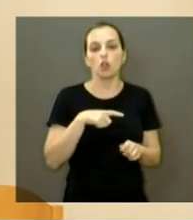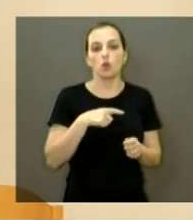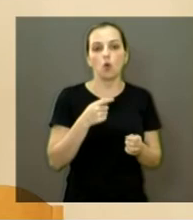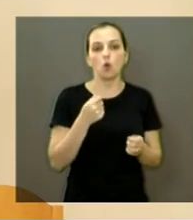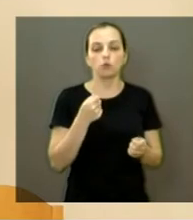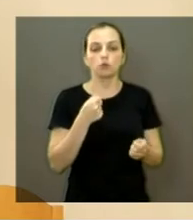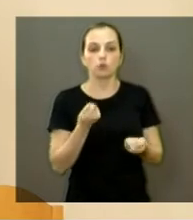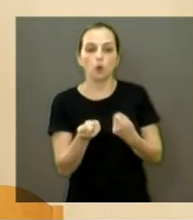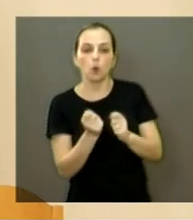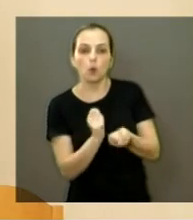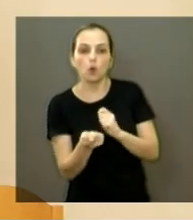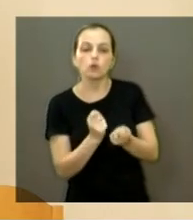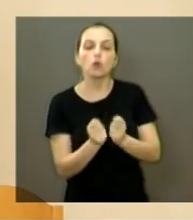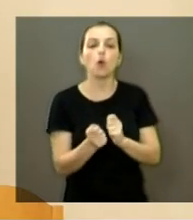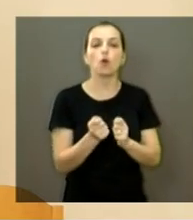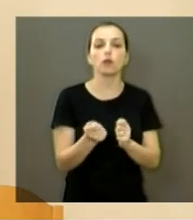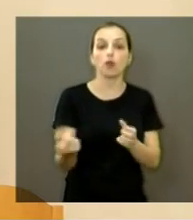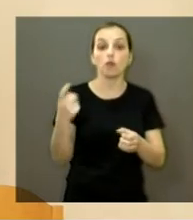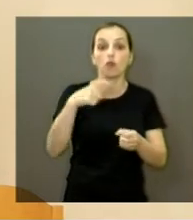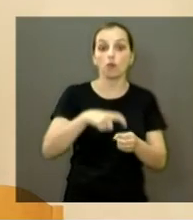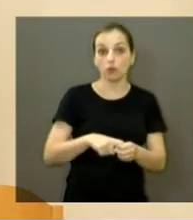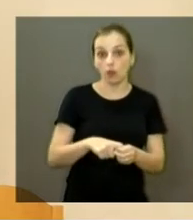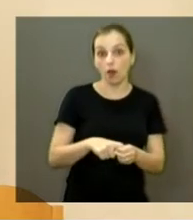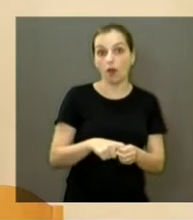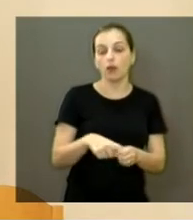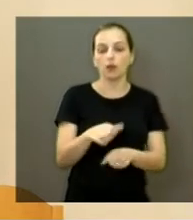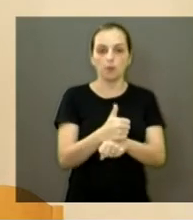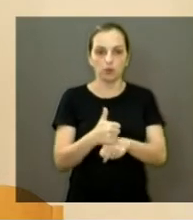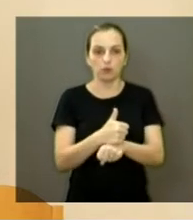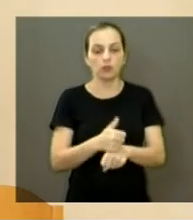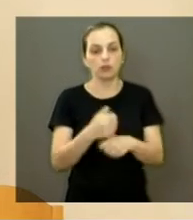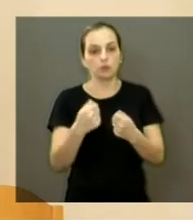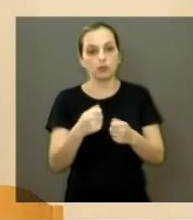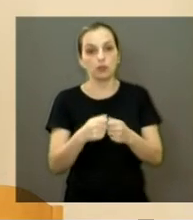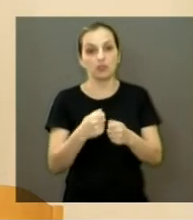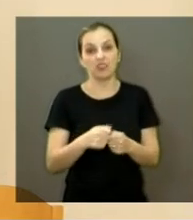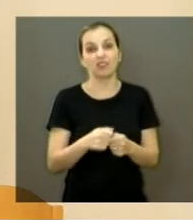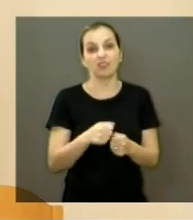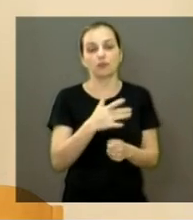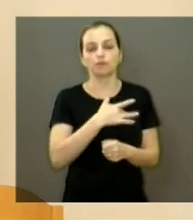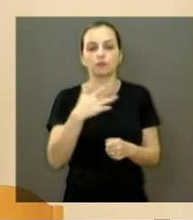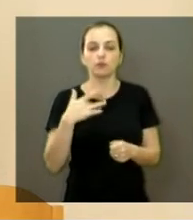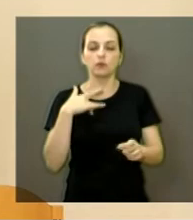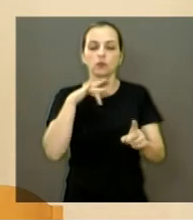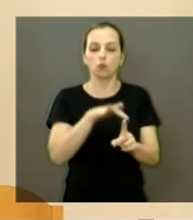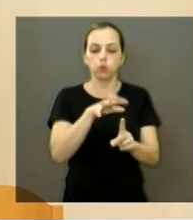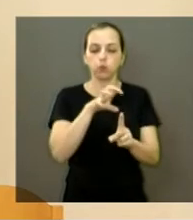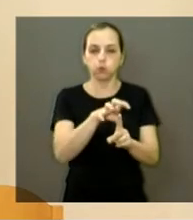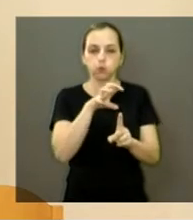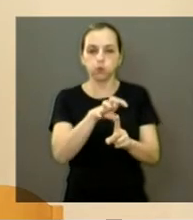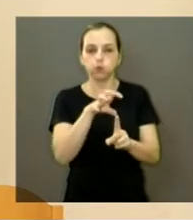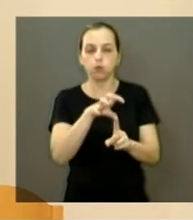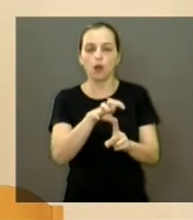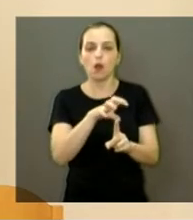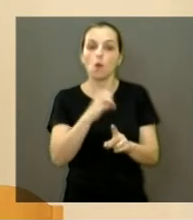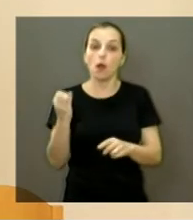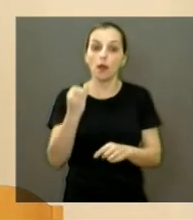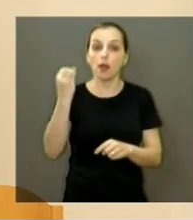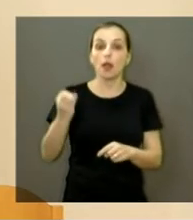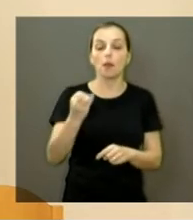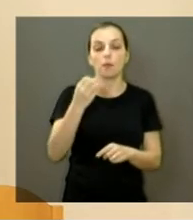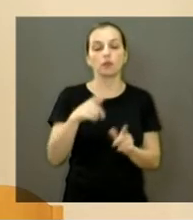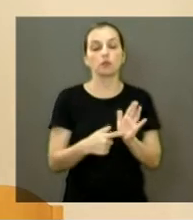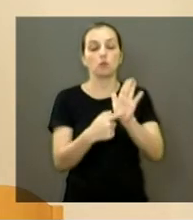O ideal seria a retomada desses profissionais. Em um cenário onde a saúde é fortemente atacada, foi importante constatar que existe um trabalho